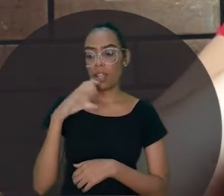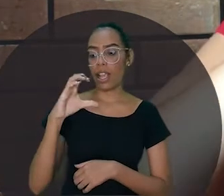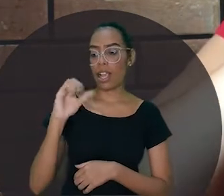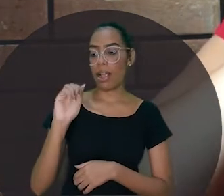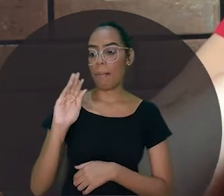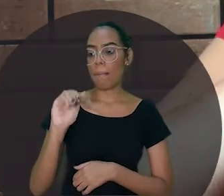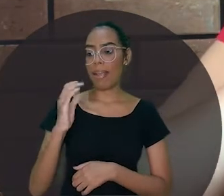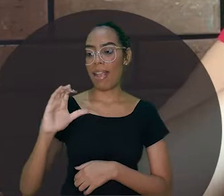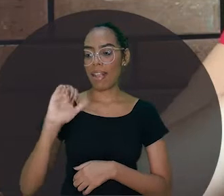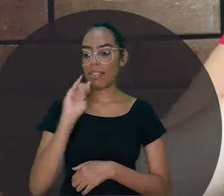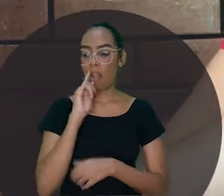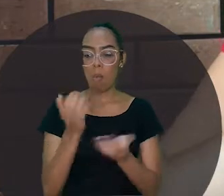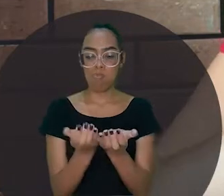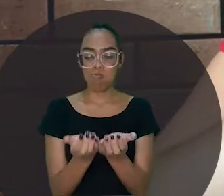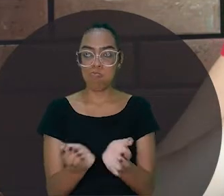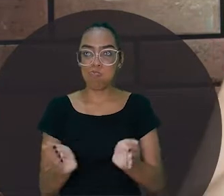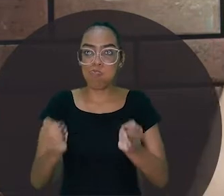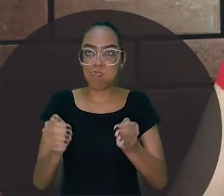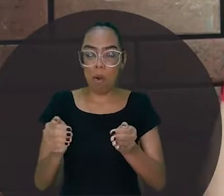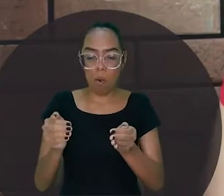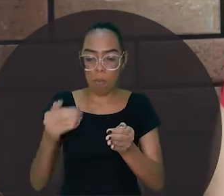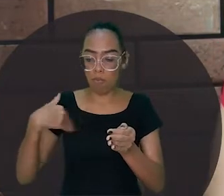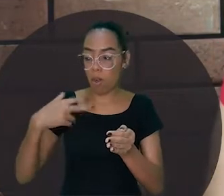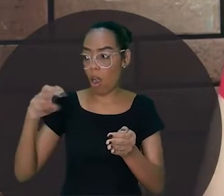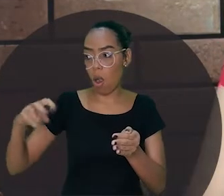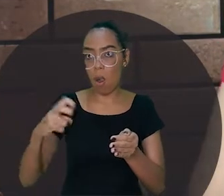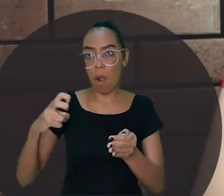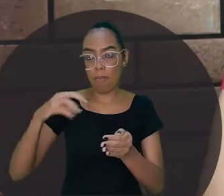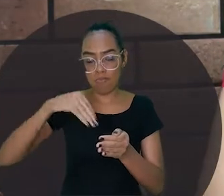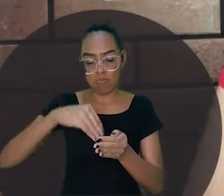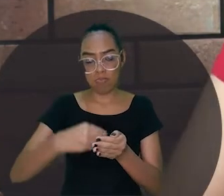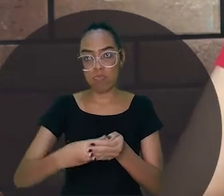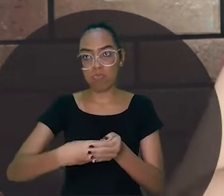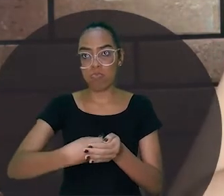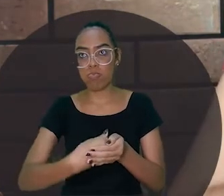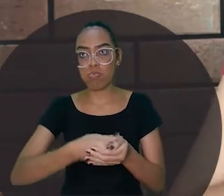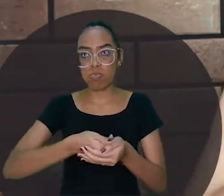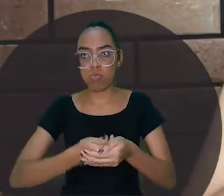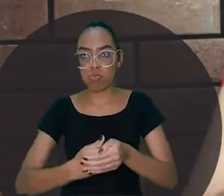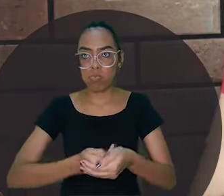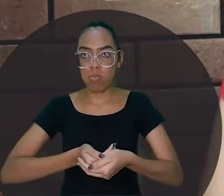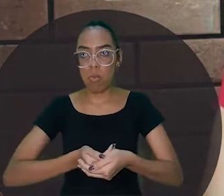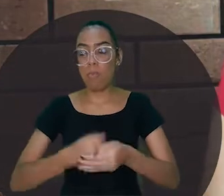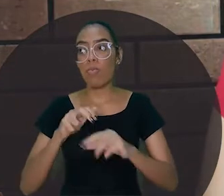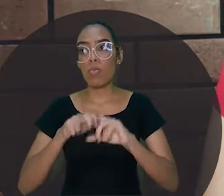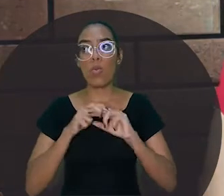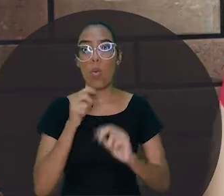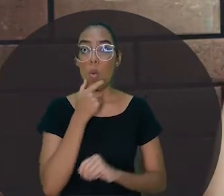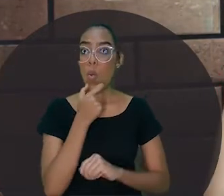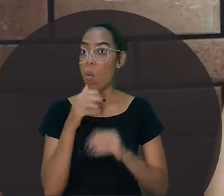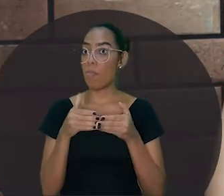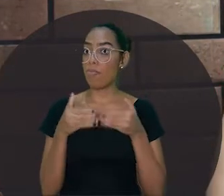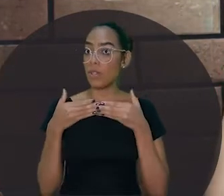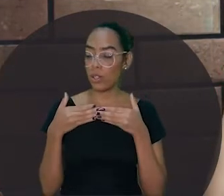cabaça, dentro de um coco, alguma coisa desse tipo. Então, aquele jovem guerreiro